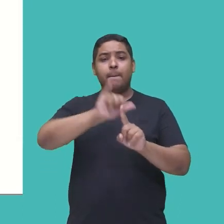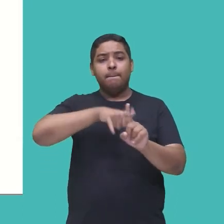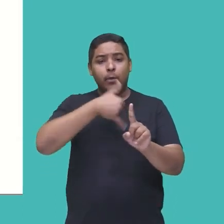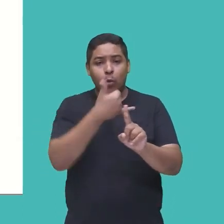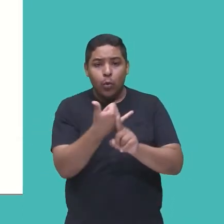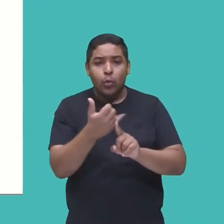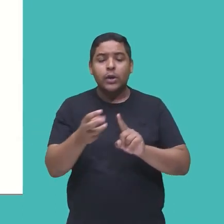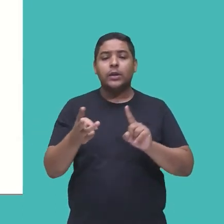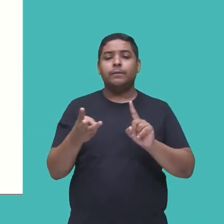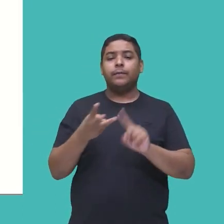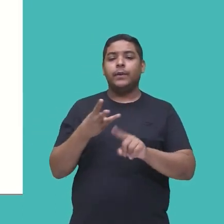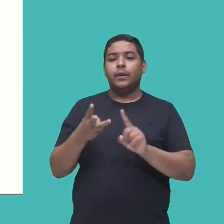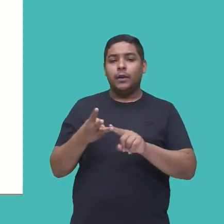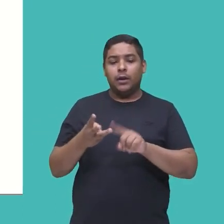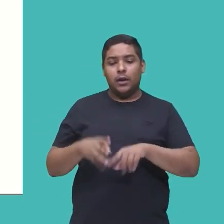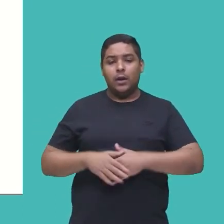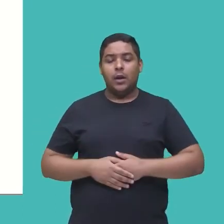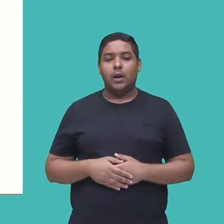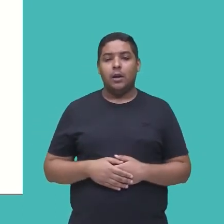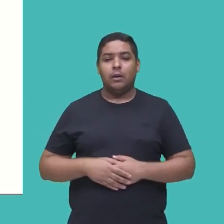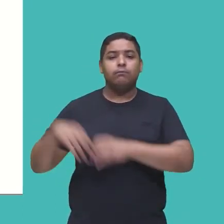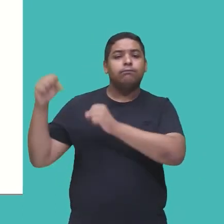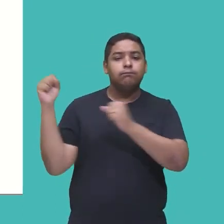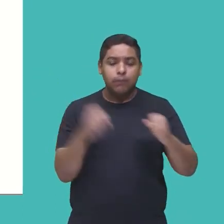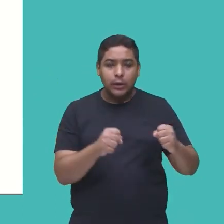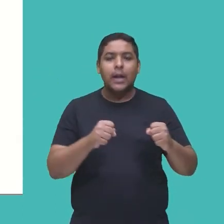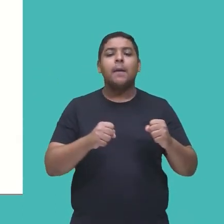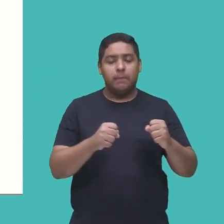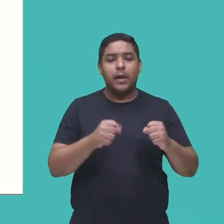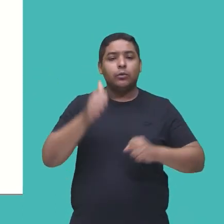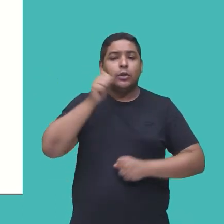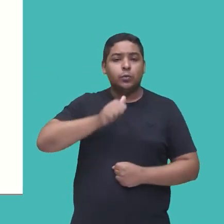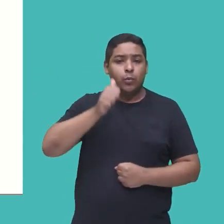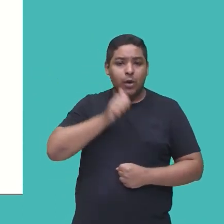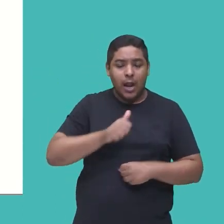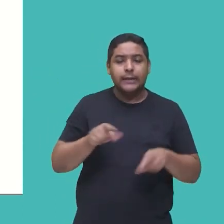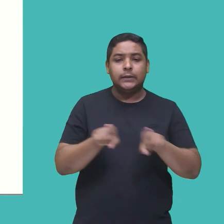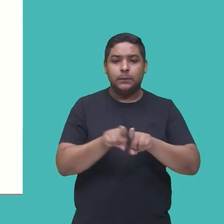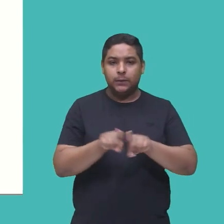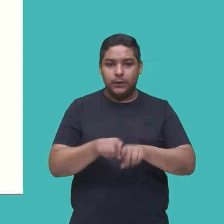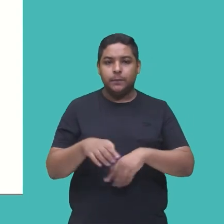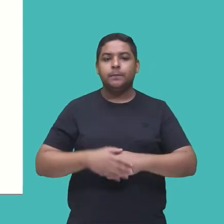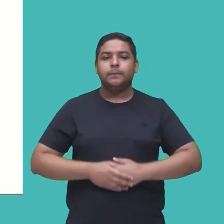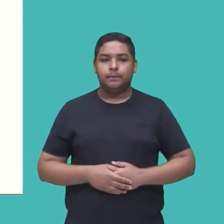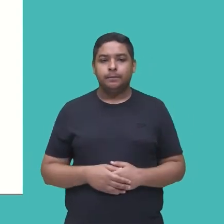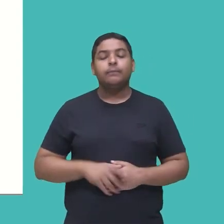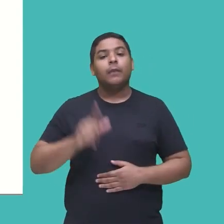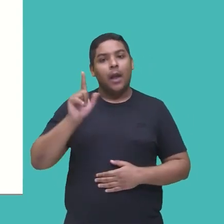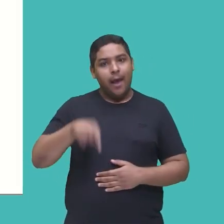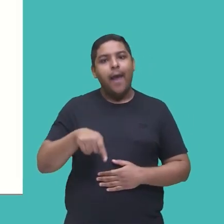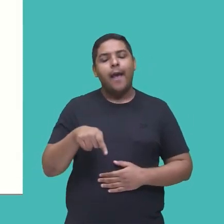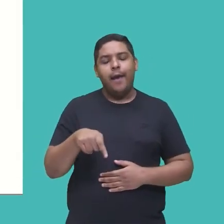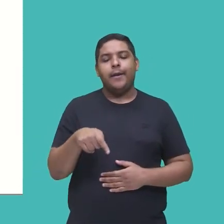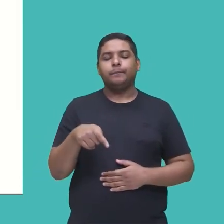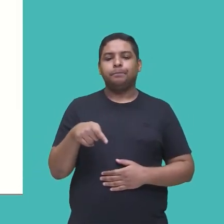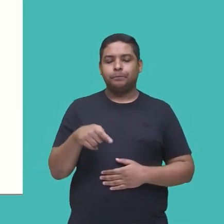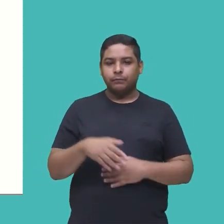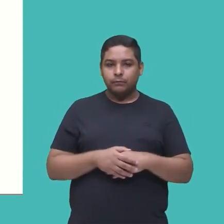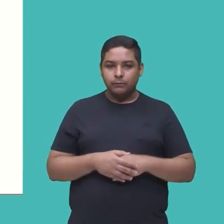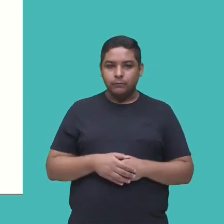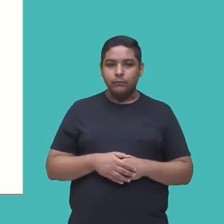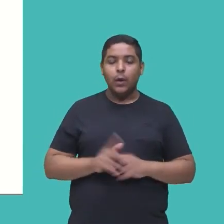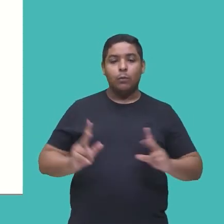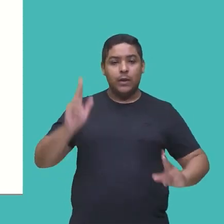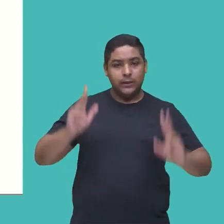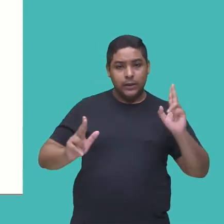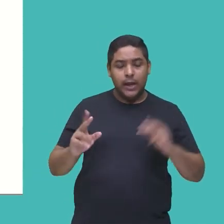são alguns dos temas, que acabam sendo também, abordados, é uma série de época, mas que traz ali questões e vivências que a gente